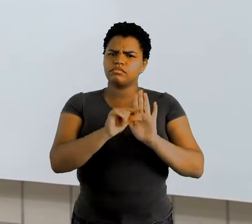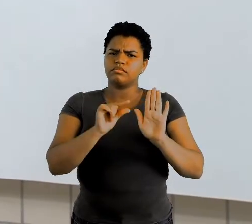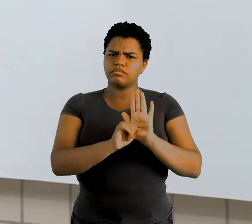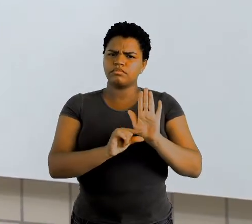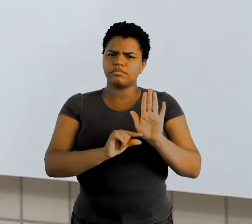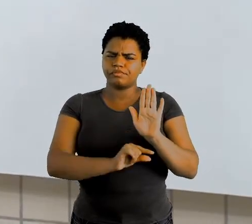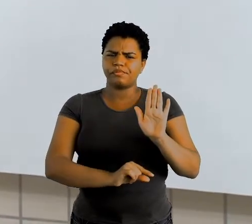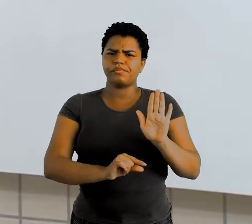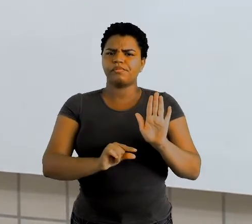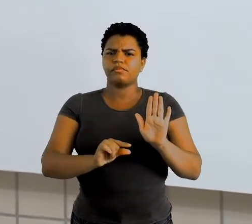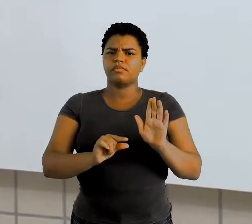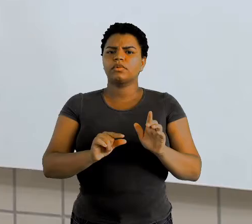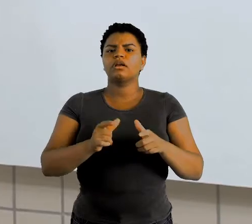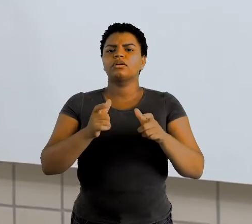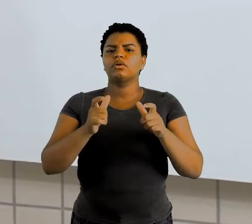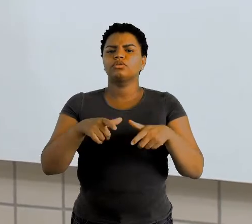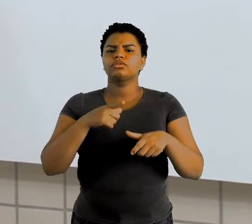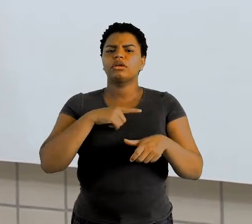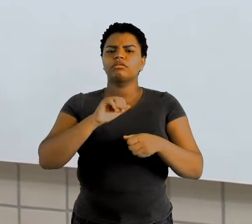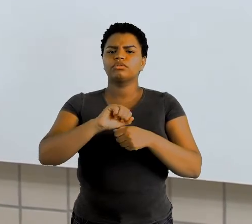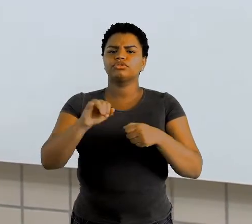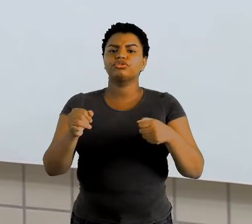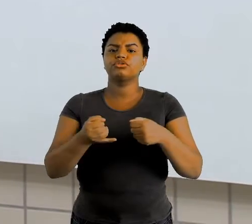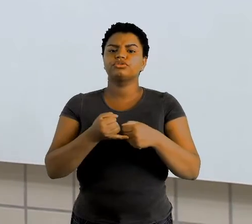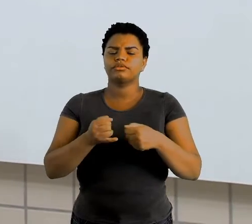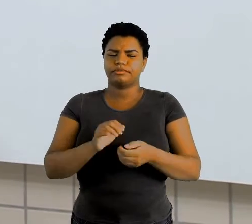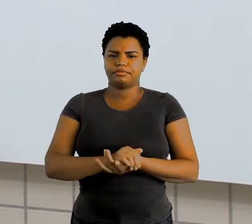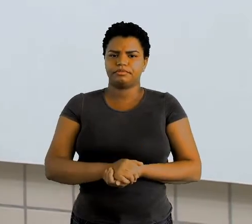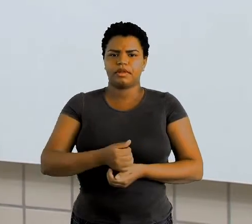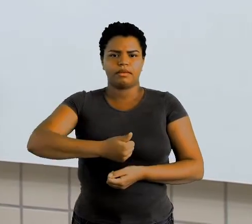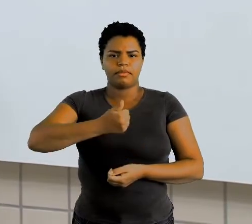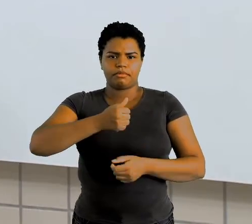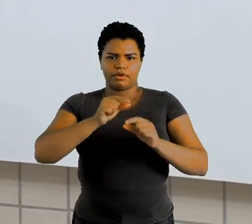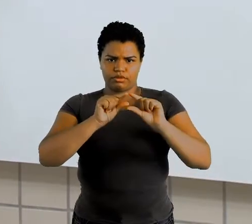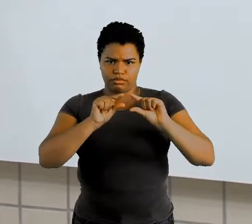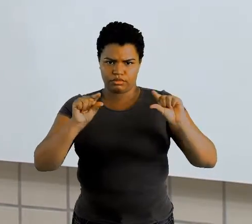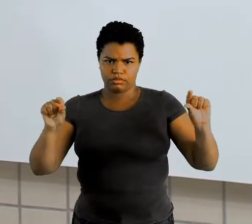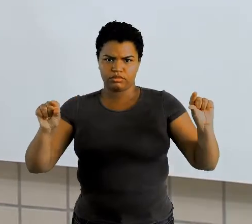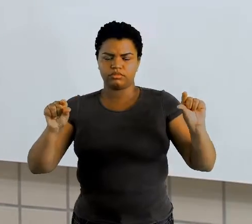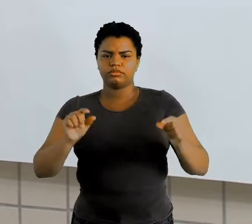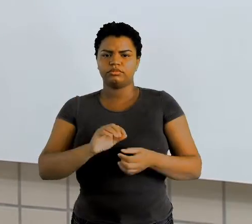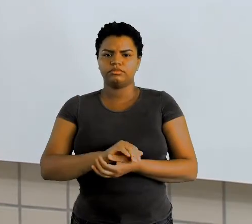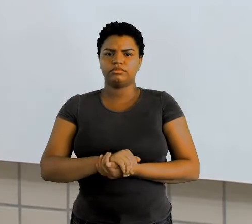um adjetivo, ok? O primeiro trecho é